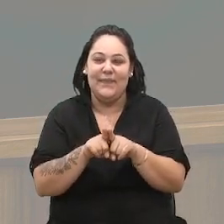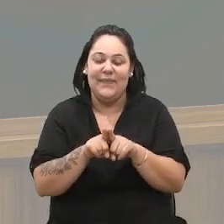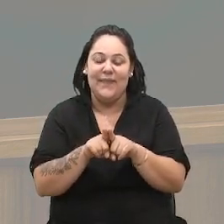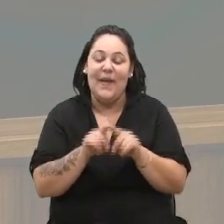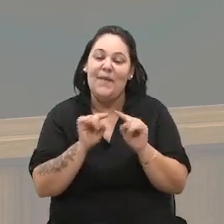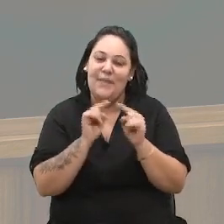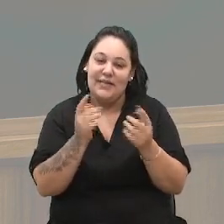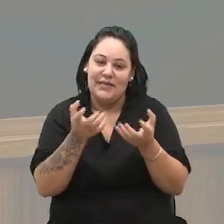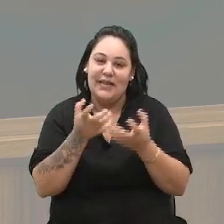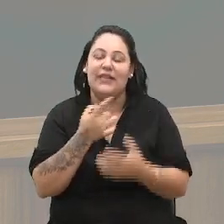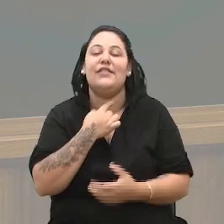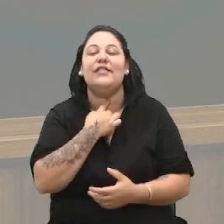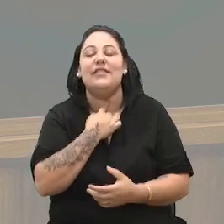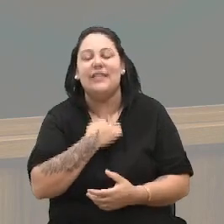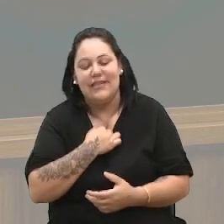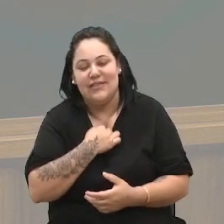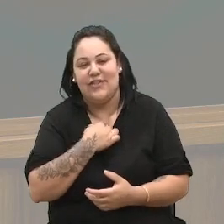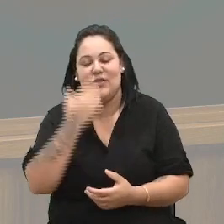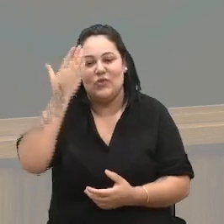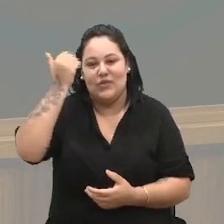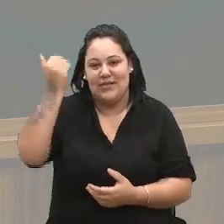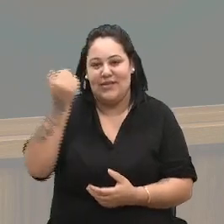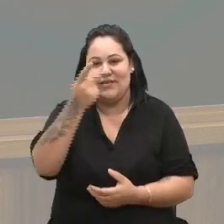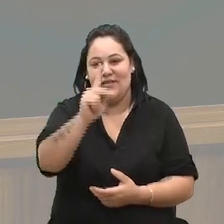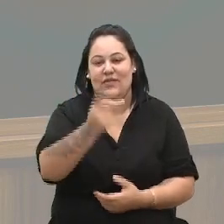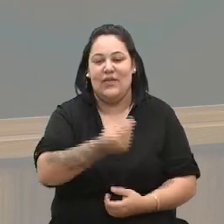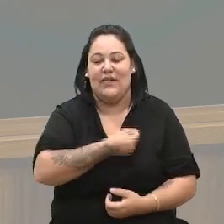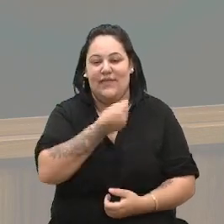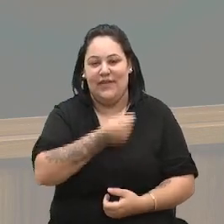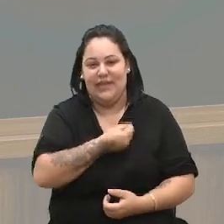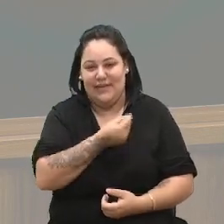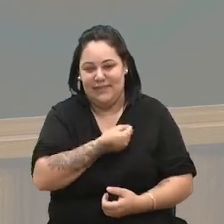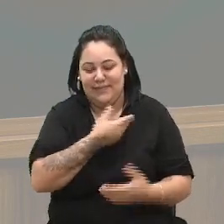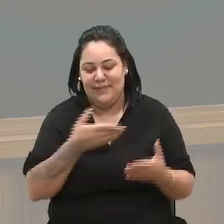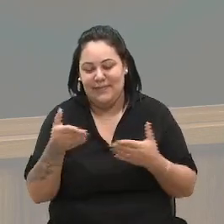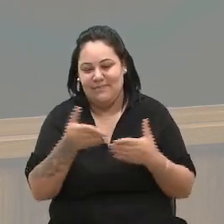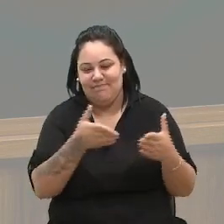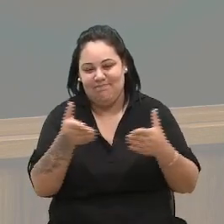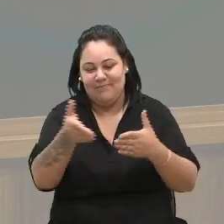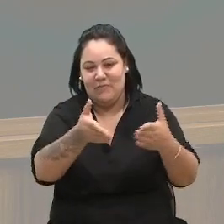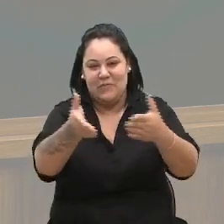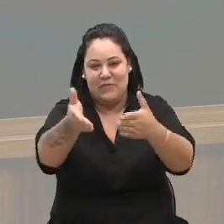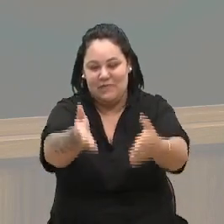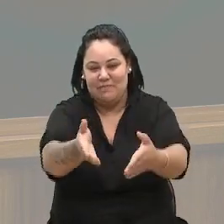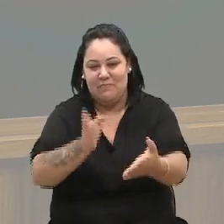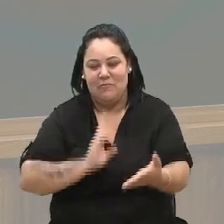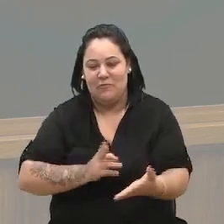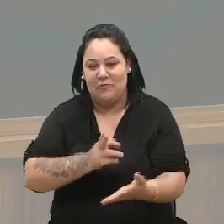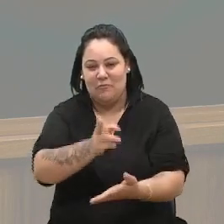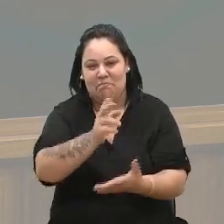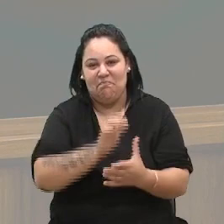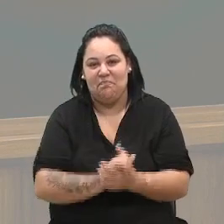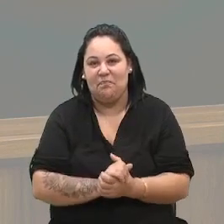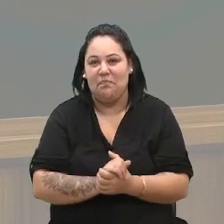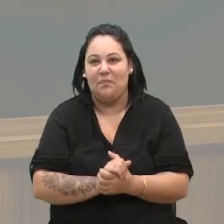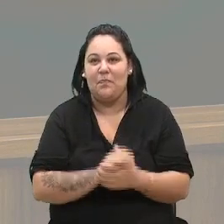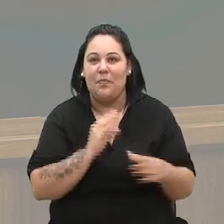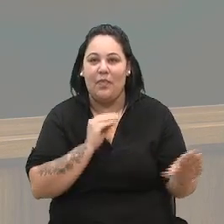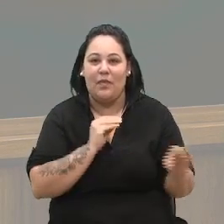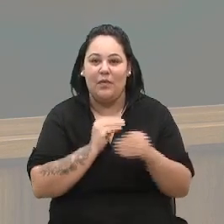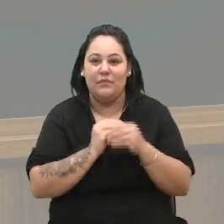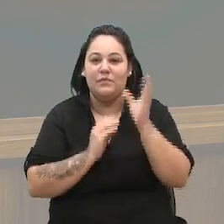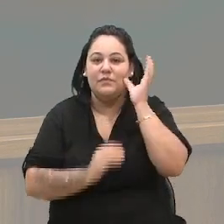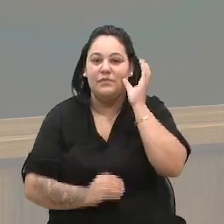desejar sucesso aí na sua caminhada, na continuidade da sua caminhada, sua parte, vereador